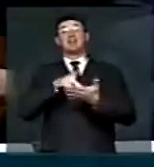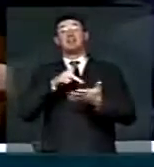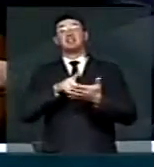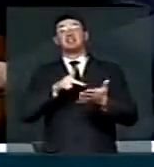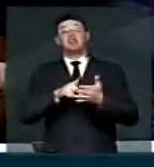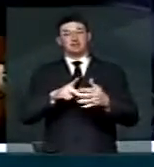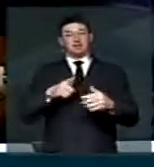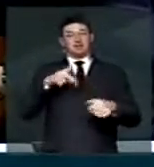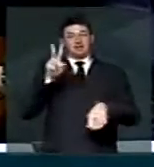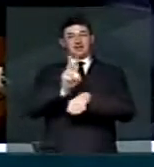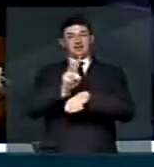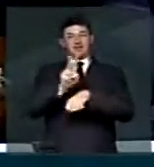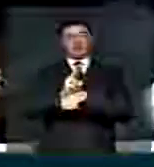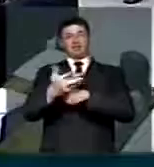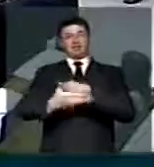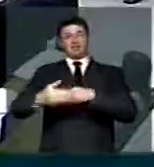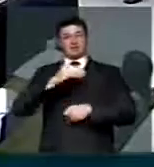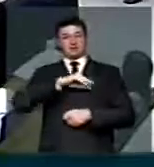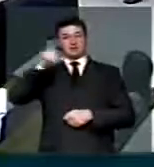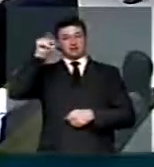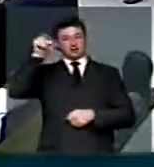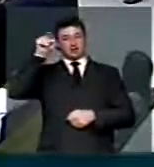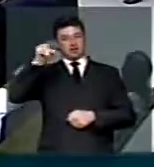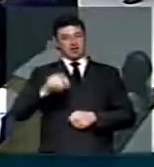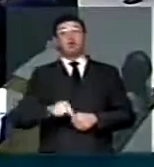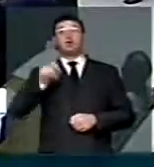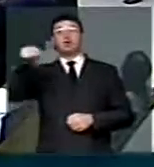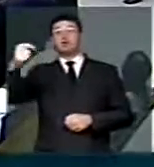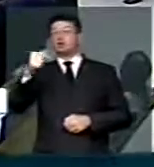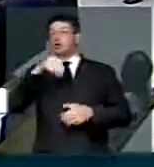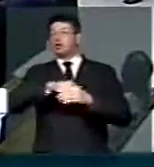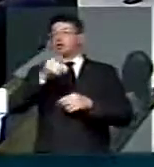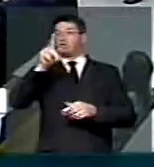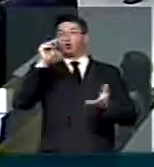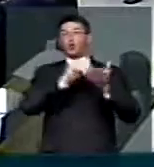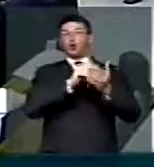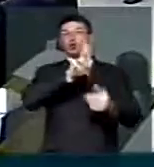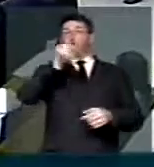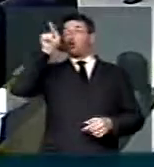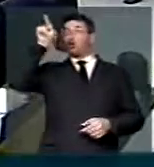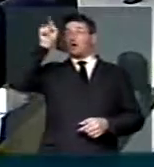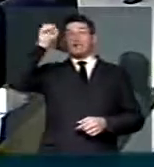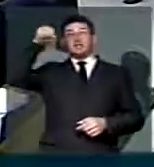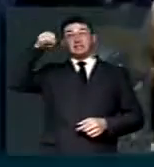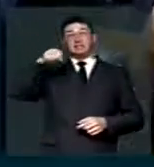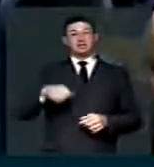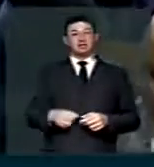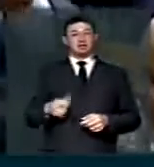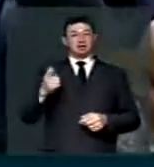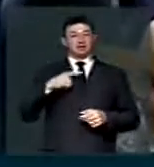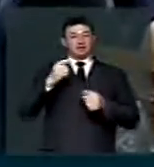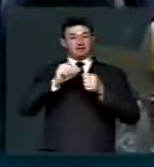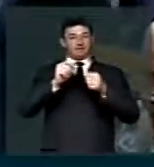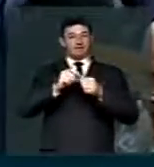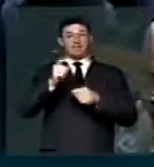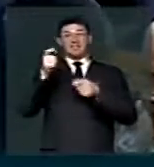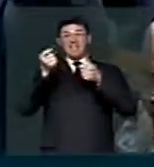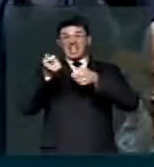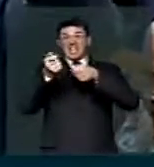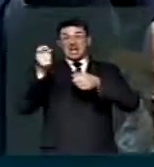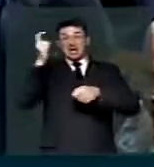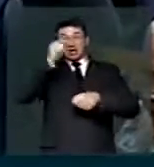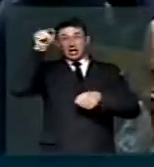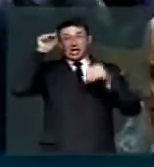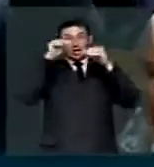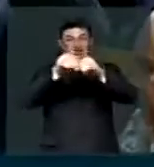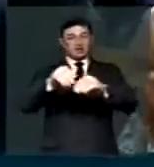está defendendo o piso salarial. Quem não botar o nome ali, sim, estava fazendo enganação